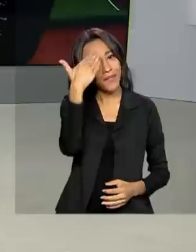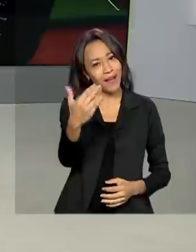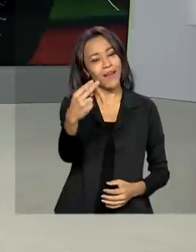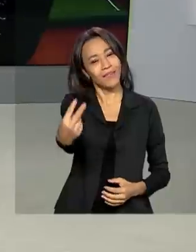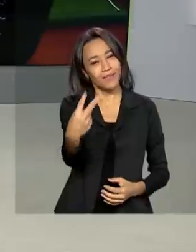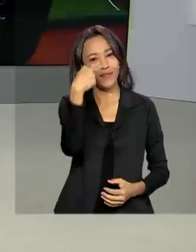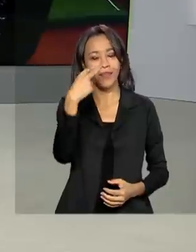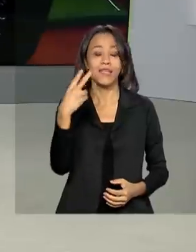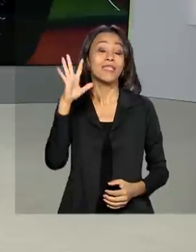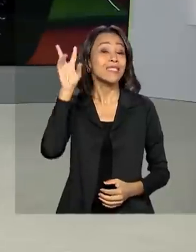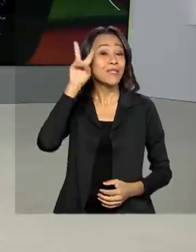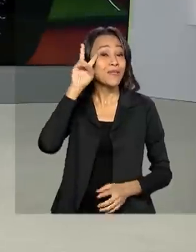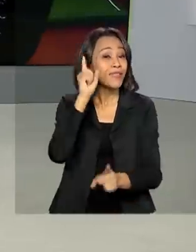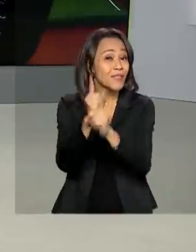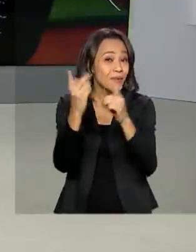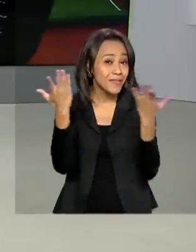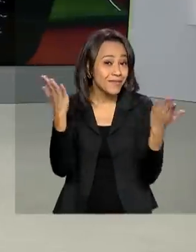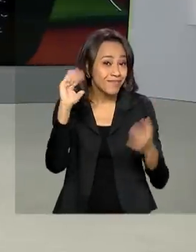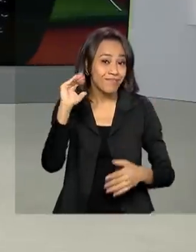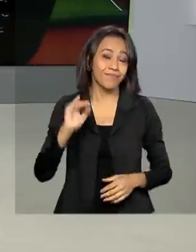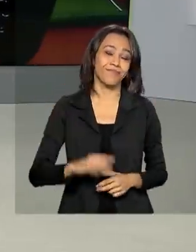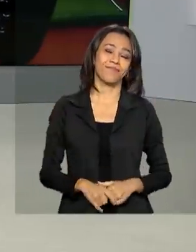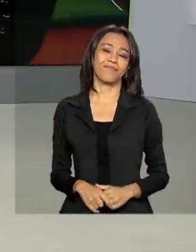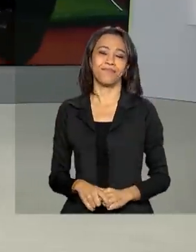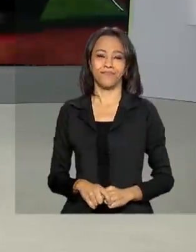audiência. Nos vemos na segunda-feira. Até lá.